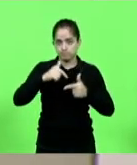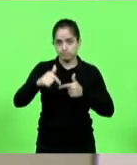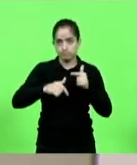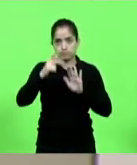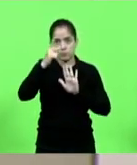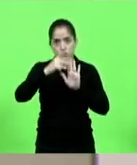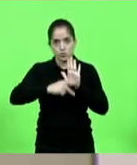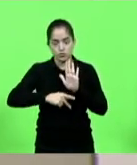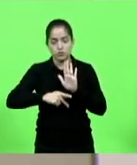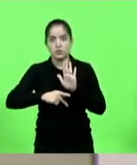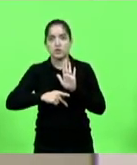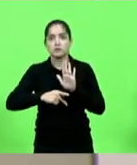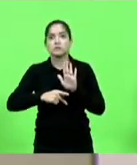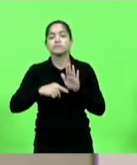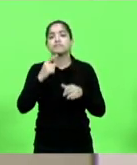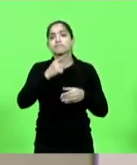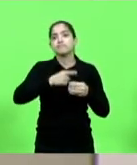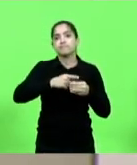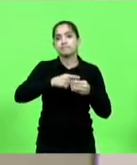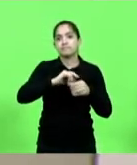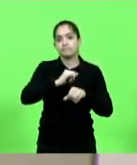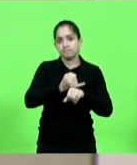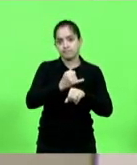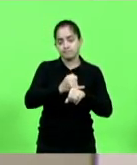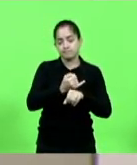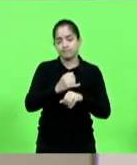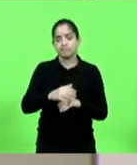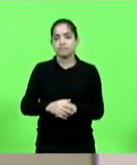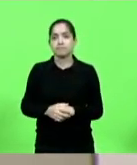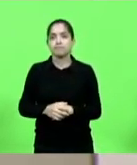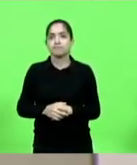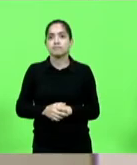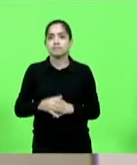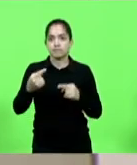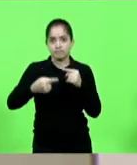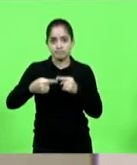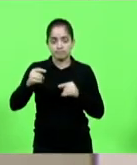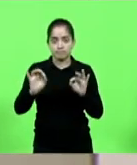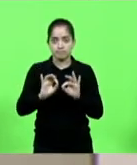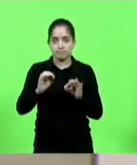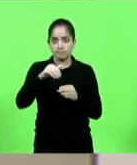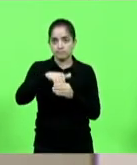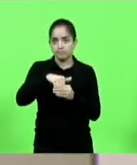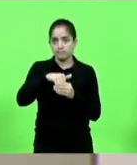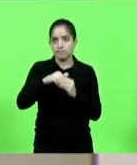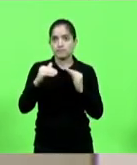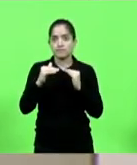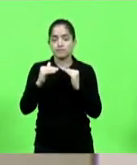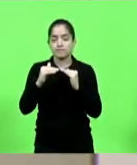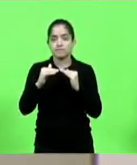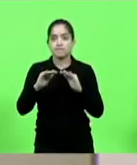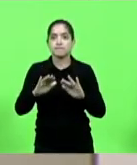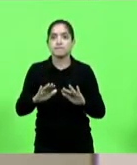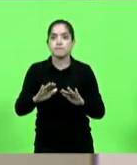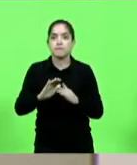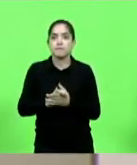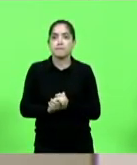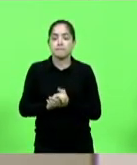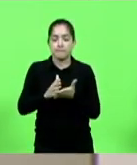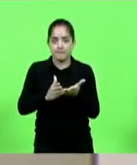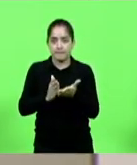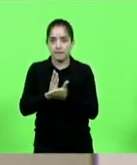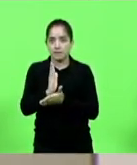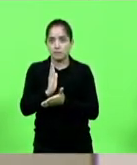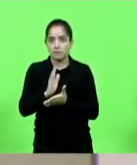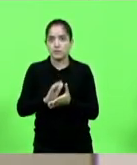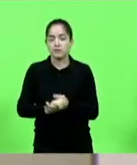Mirins, na cidade de Joinville, em discussão, não havendo quem queira discutir, em votação, deputados que aprovam, permaneçam como se encontra, aprovado